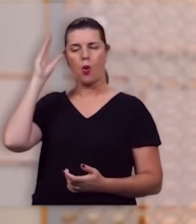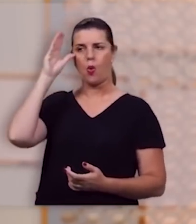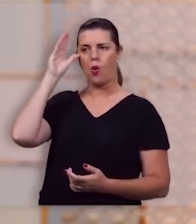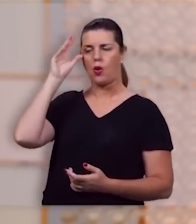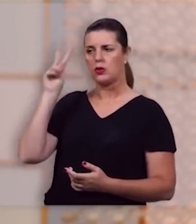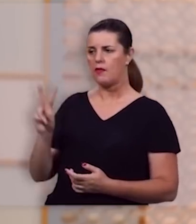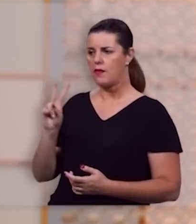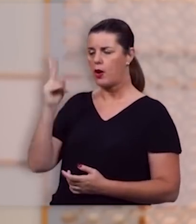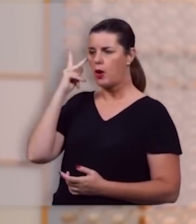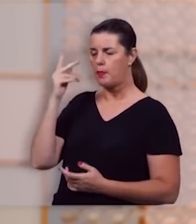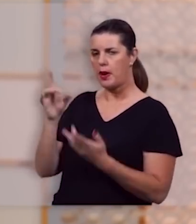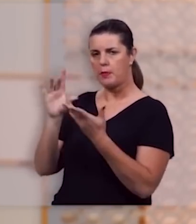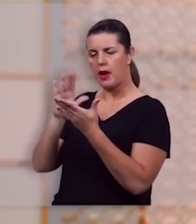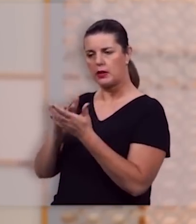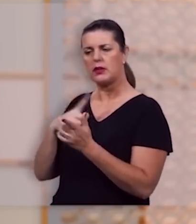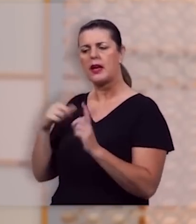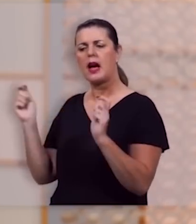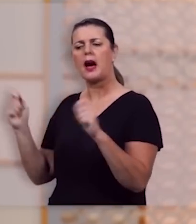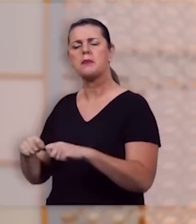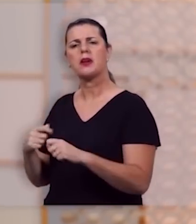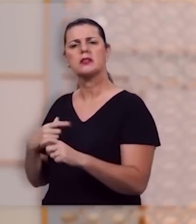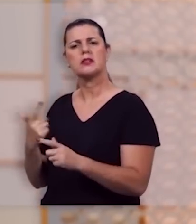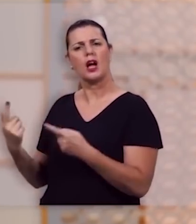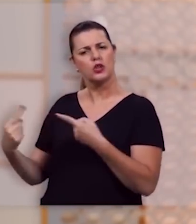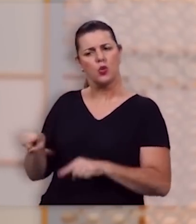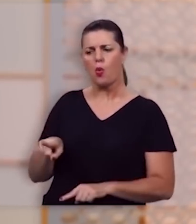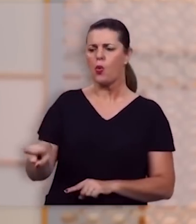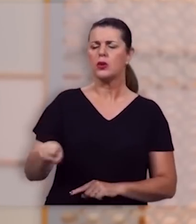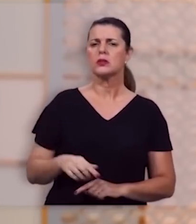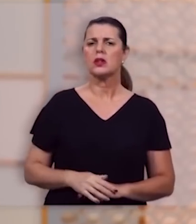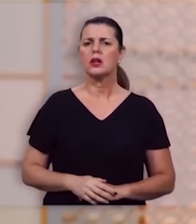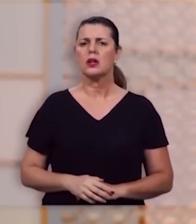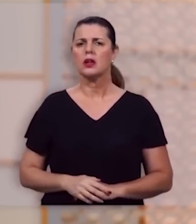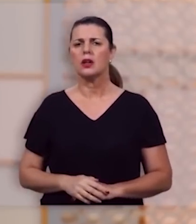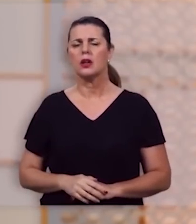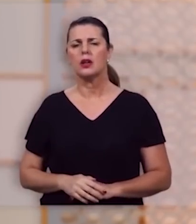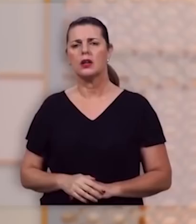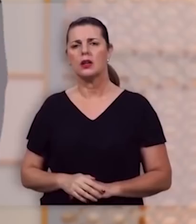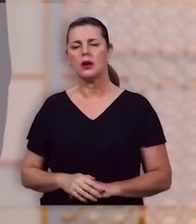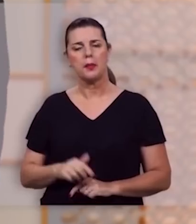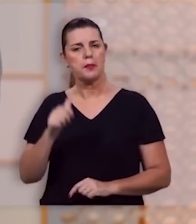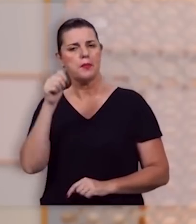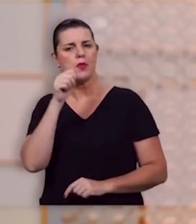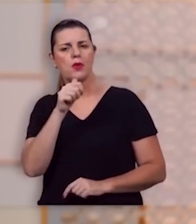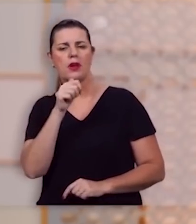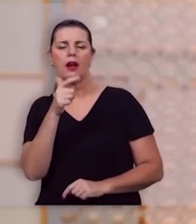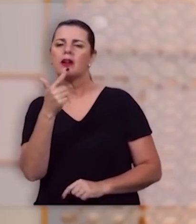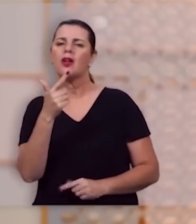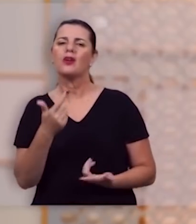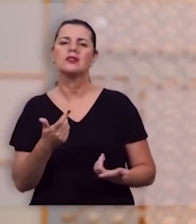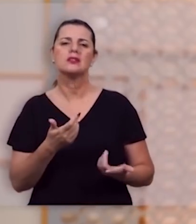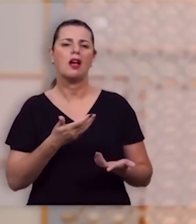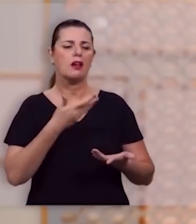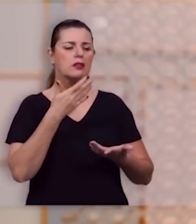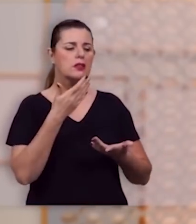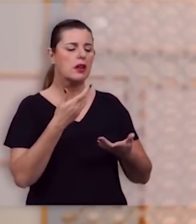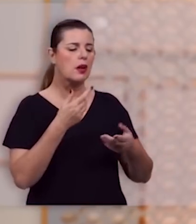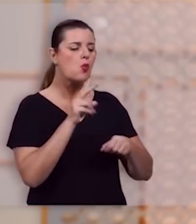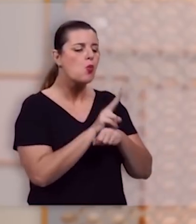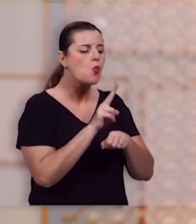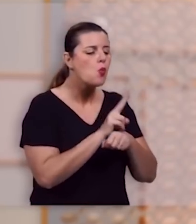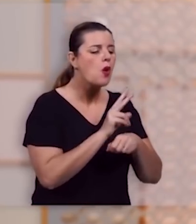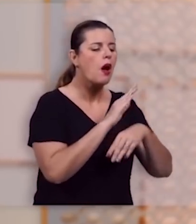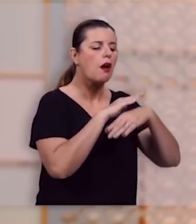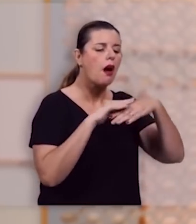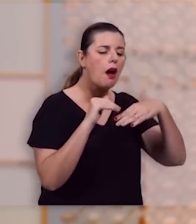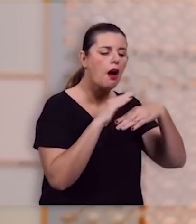para o seu marido ela tem capacidade de resistir mas uma mulher que não é elogiada não é tratada com carinho